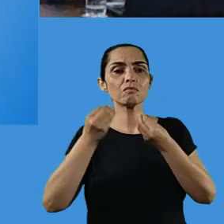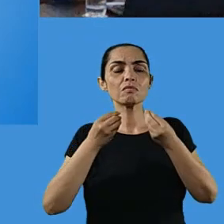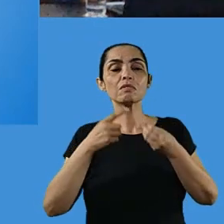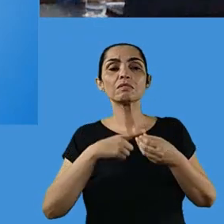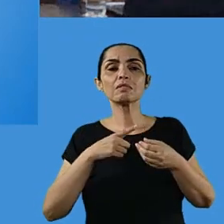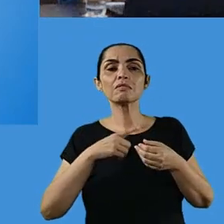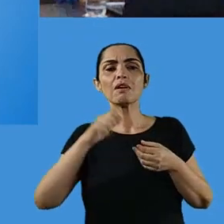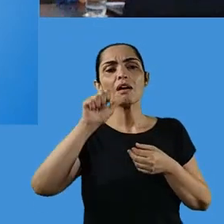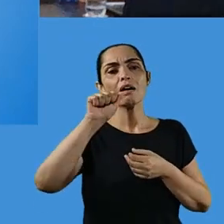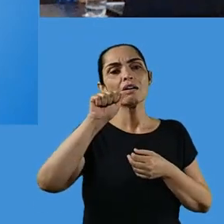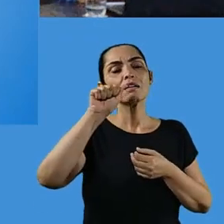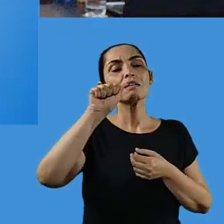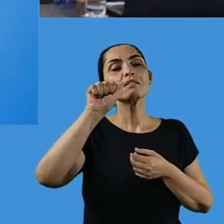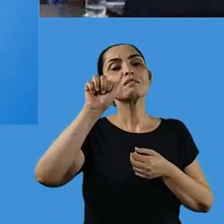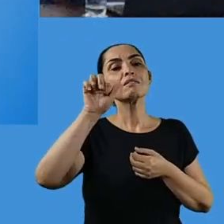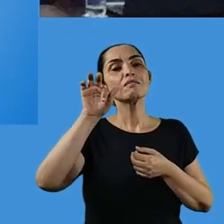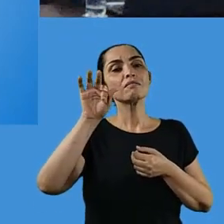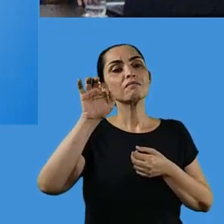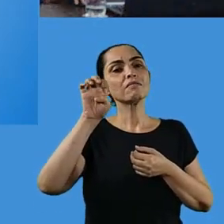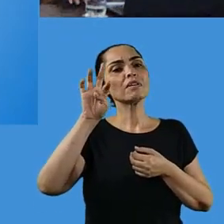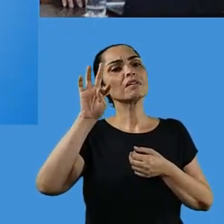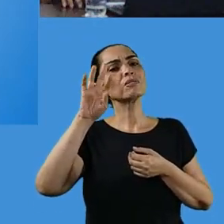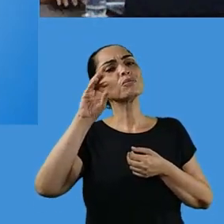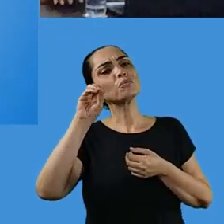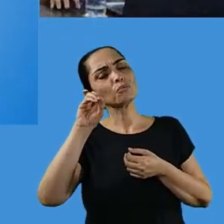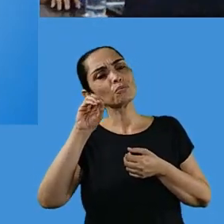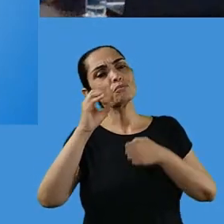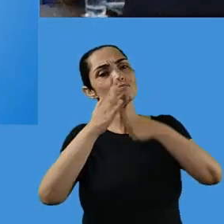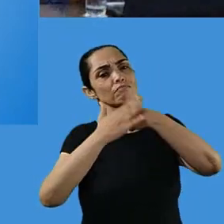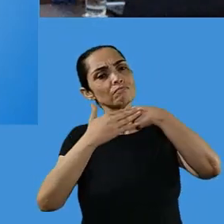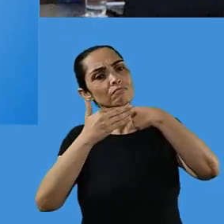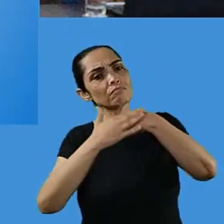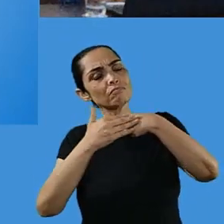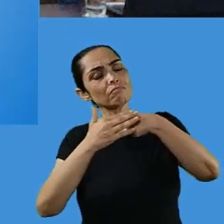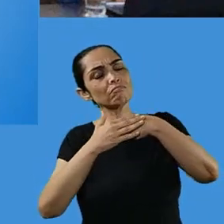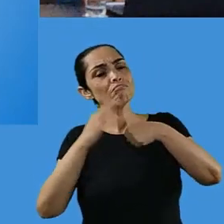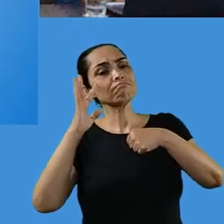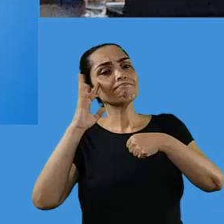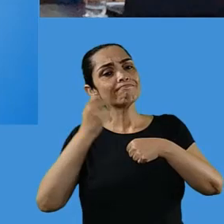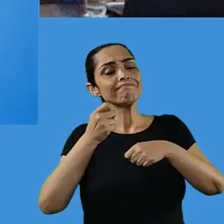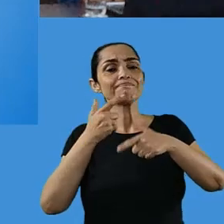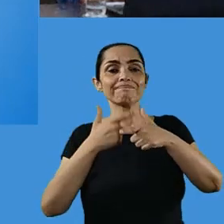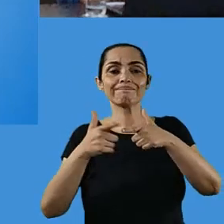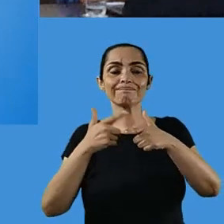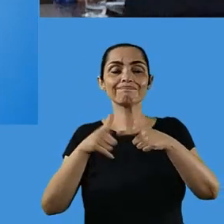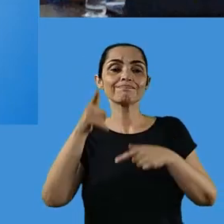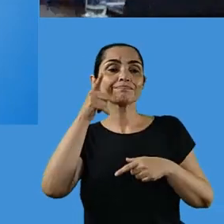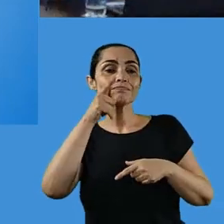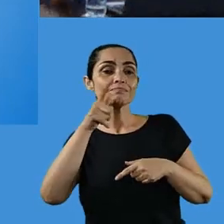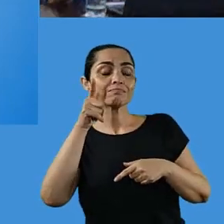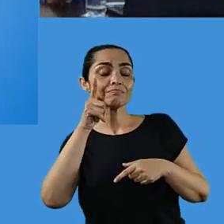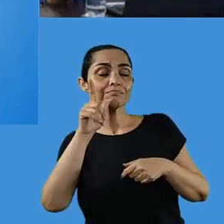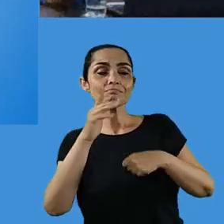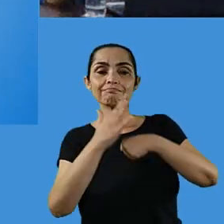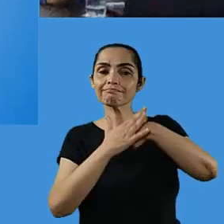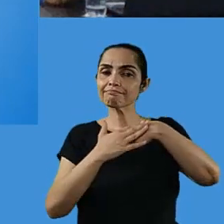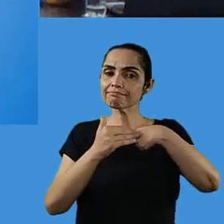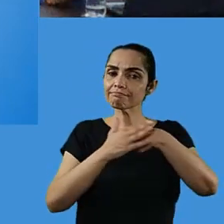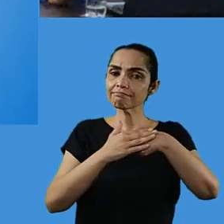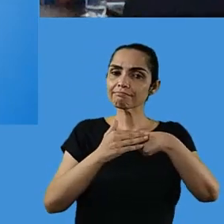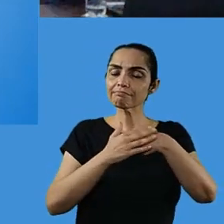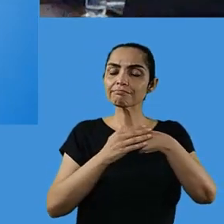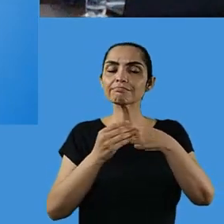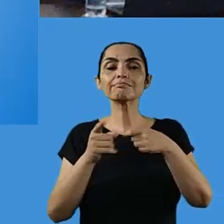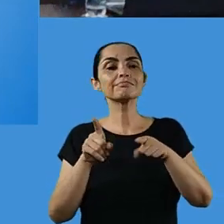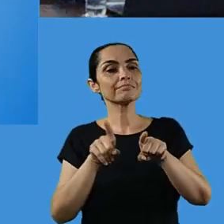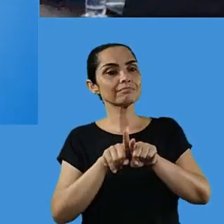afeto, desse ano 2021. Então, eu acho muito interessante, a gente partir para a questão, primeiro,